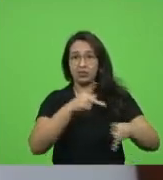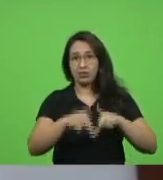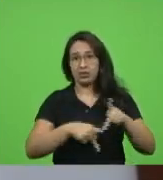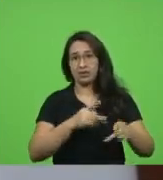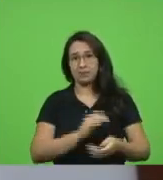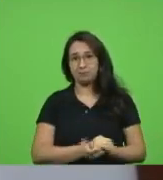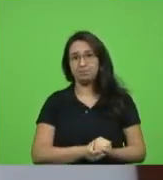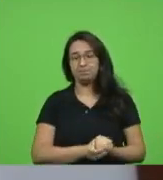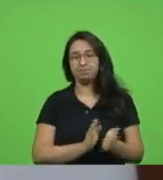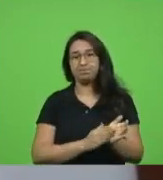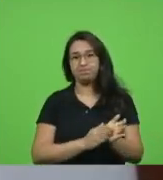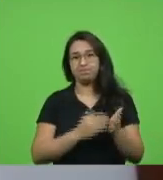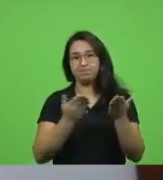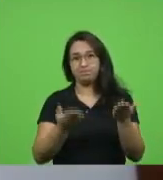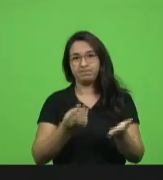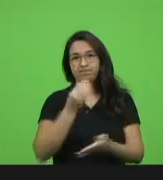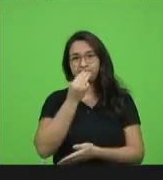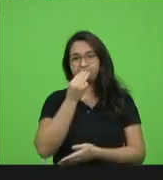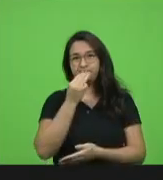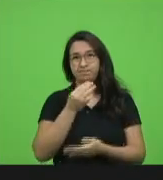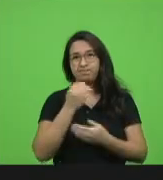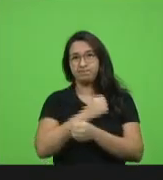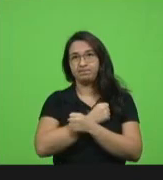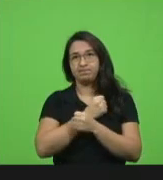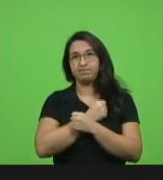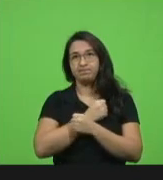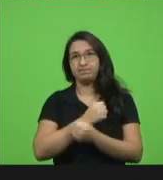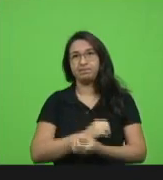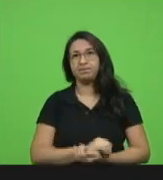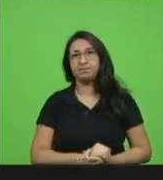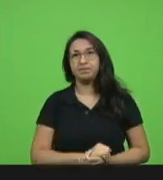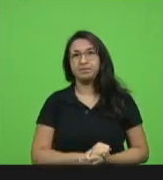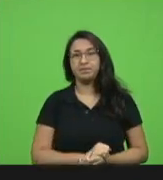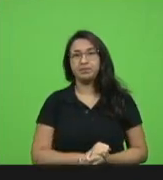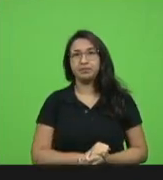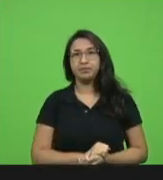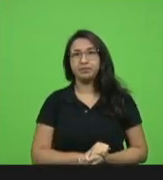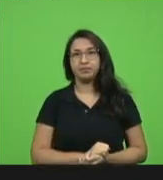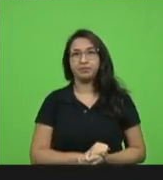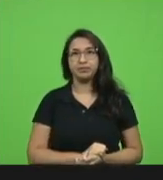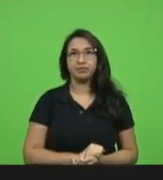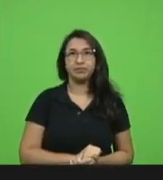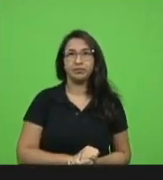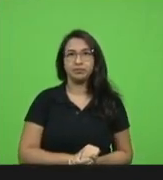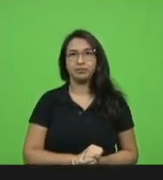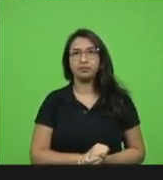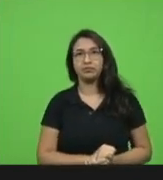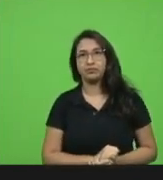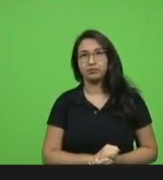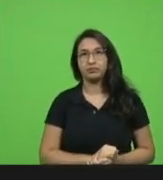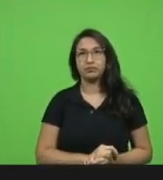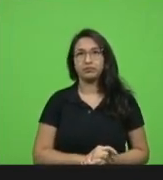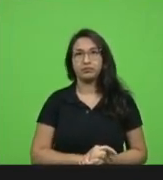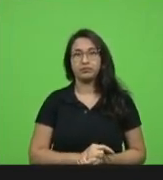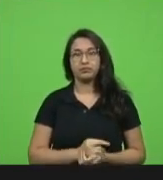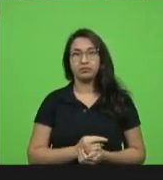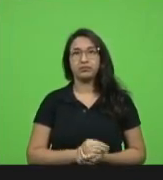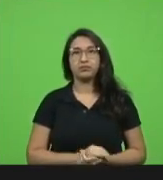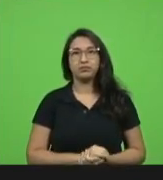deputado Sopelsa um abraço obrigado deputado deputada Alba Alba